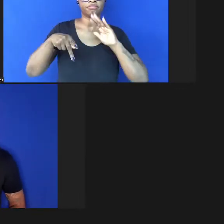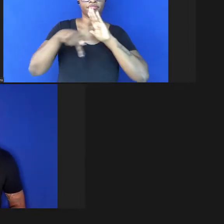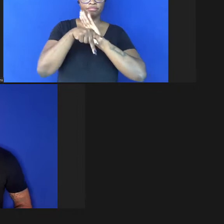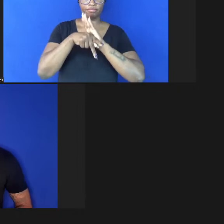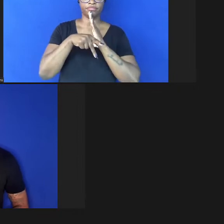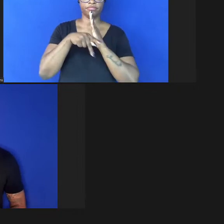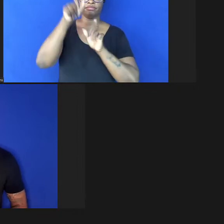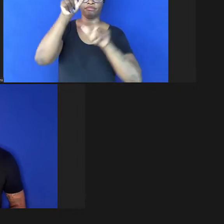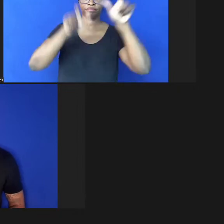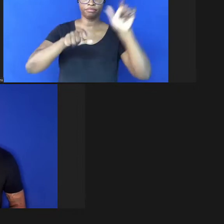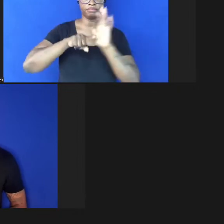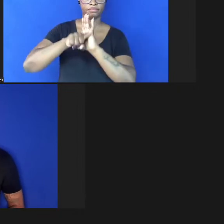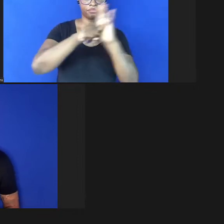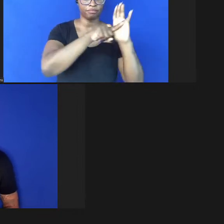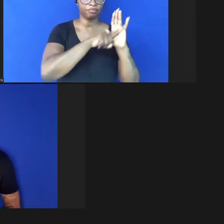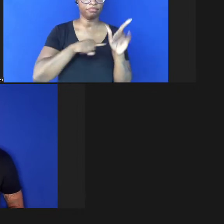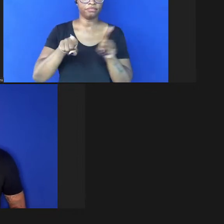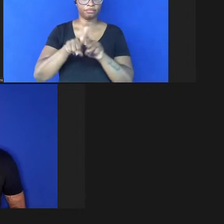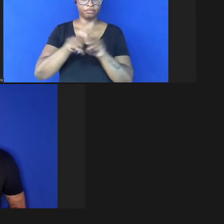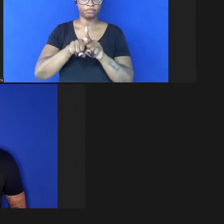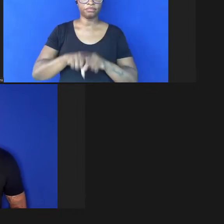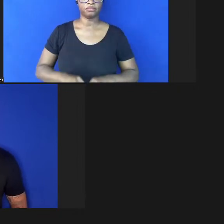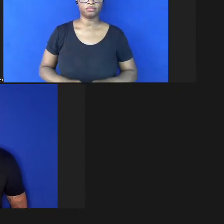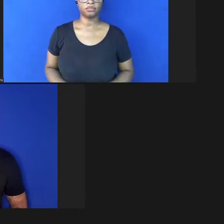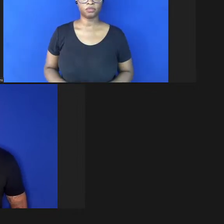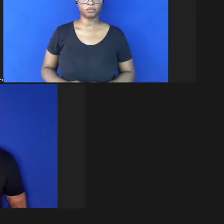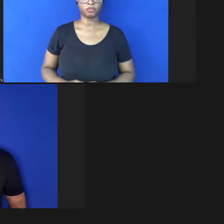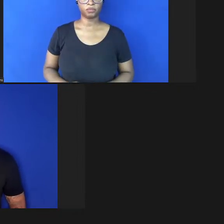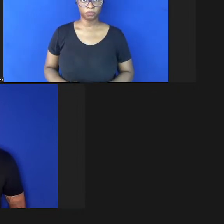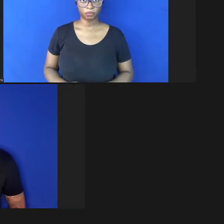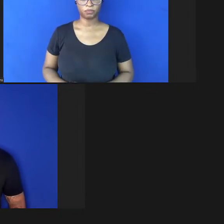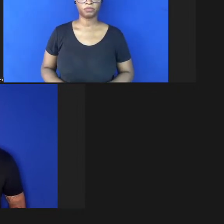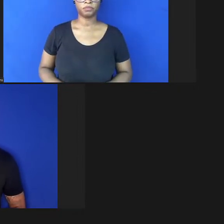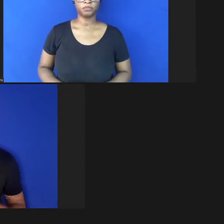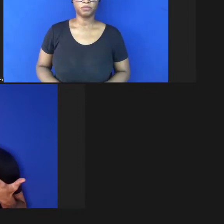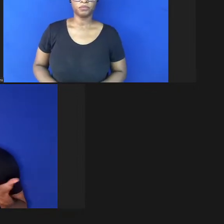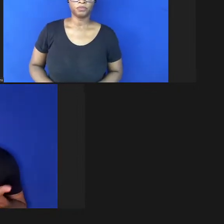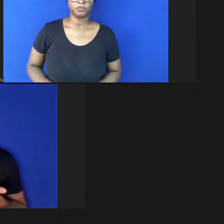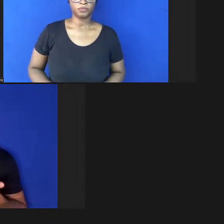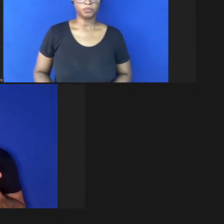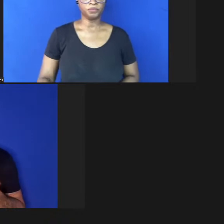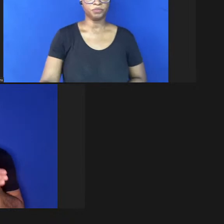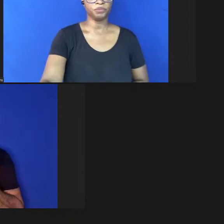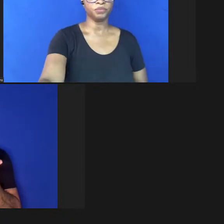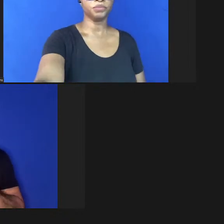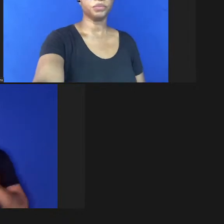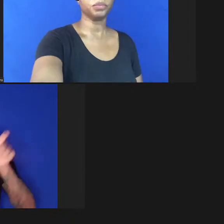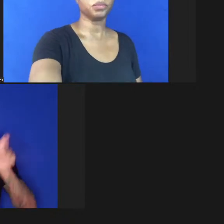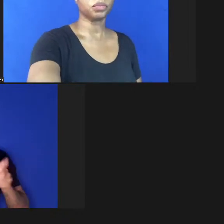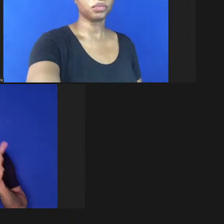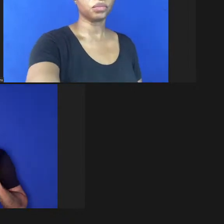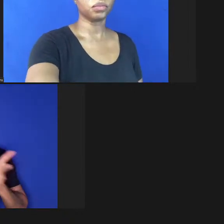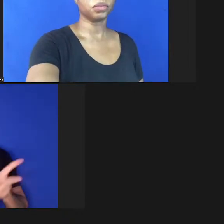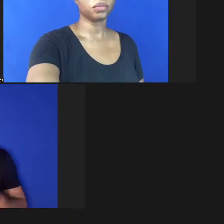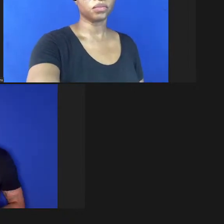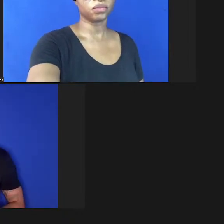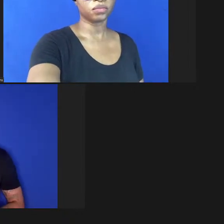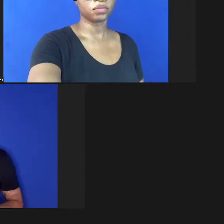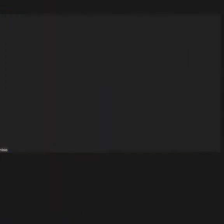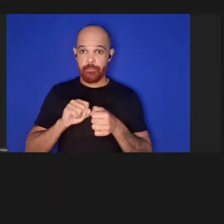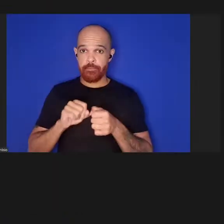pesquisadores é verdade que o pesquisador sempre vai tentar fazer as coisas